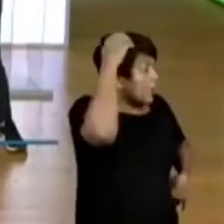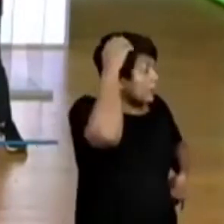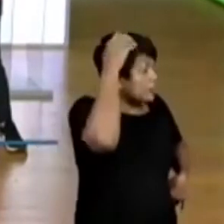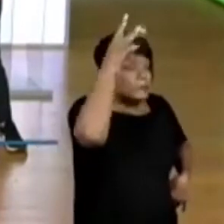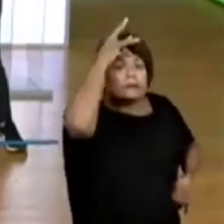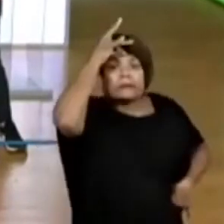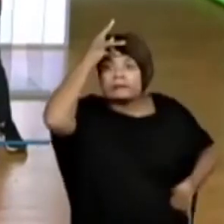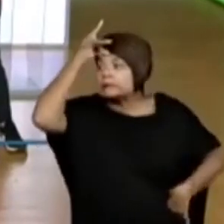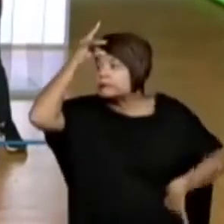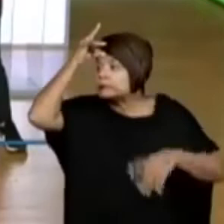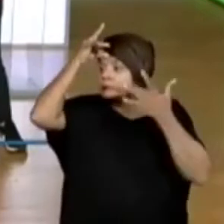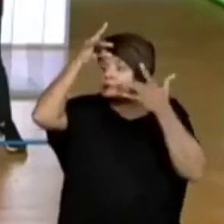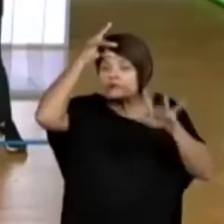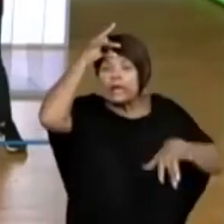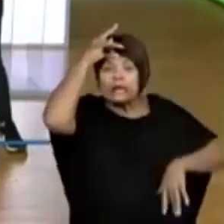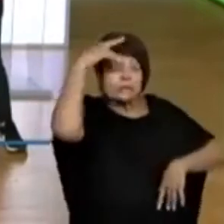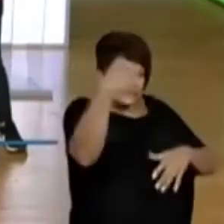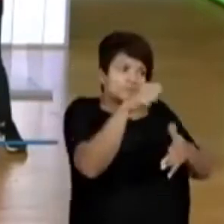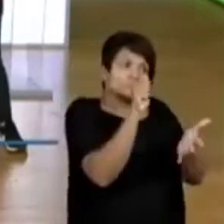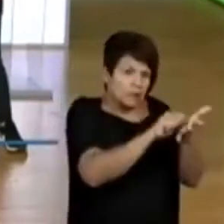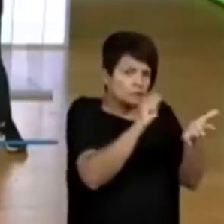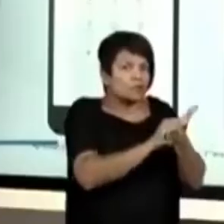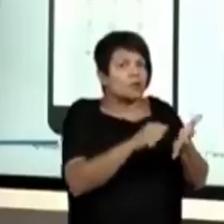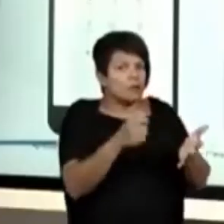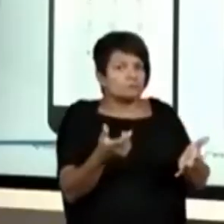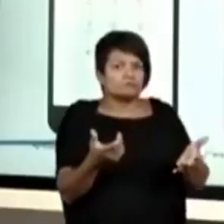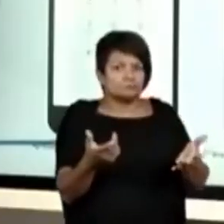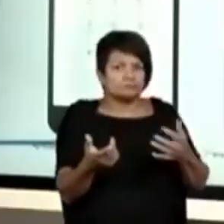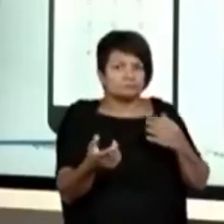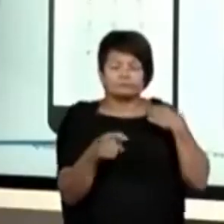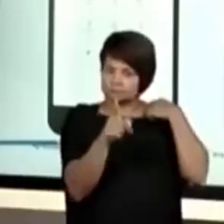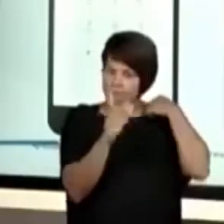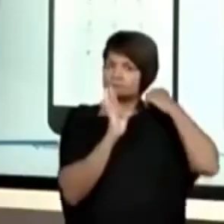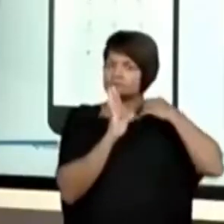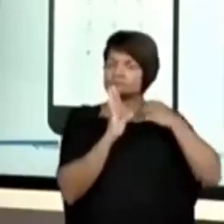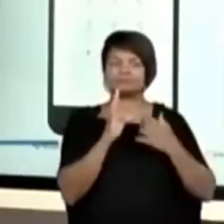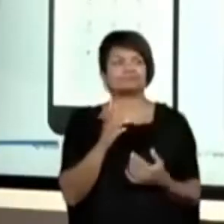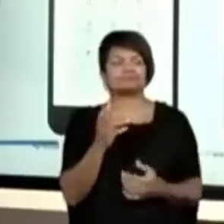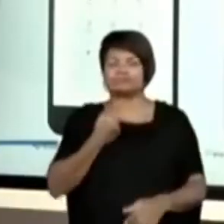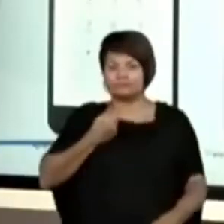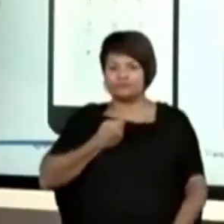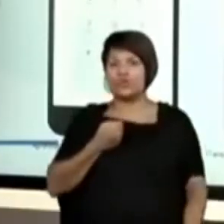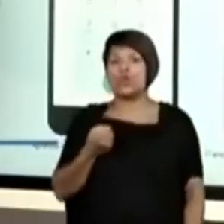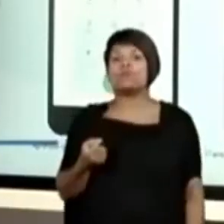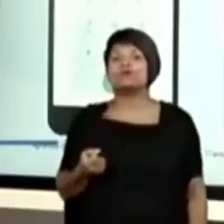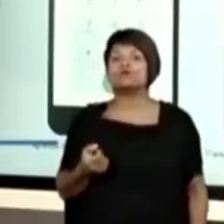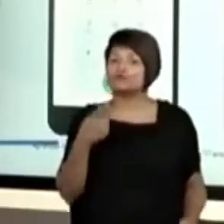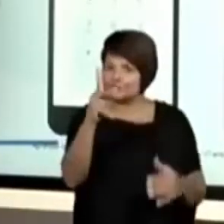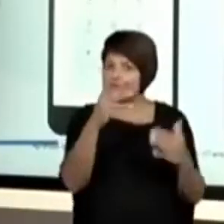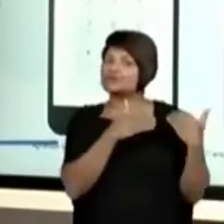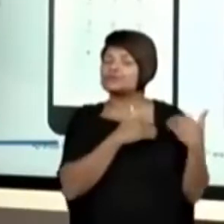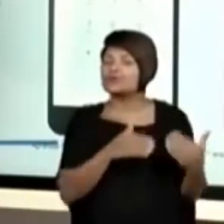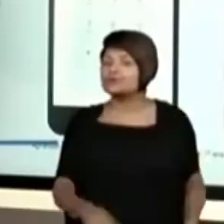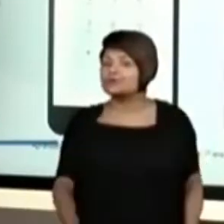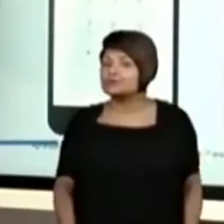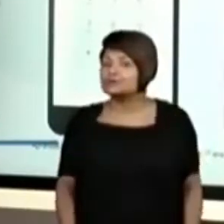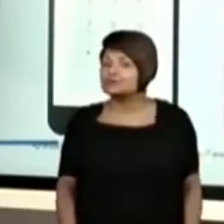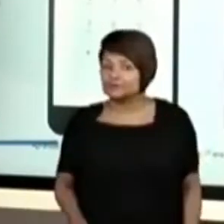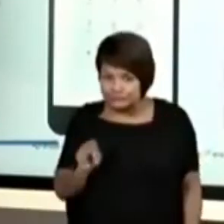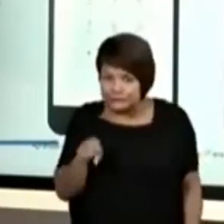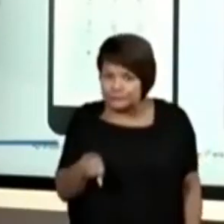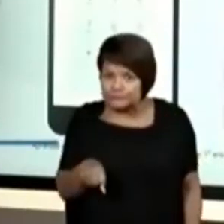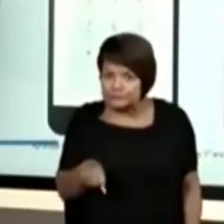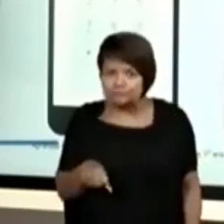de cabeça, terá anotado em algum canto, né, Projú? Isso mesmo. Você conhece o número de telefone do seu responsável? Sim?